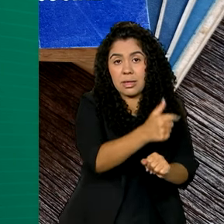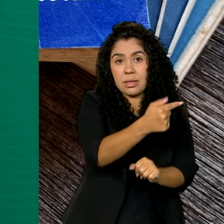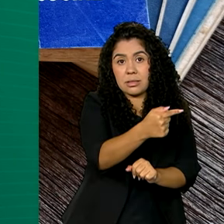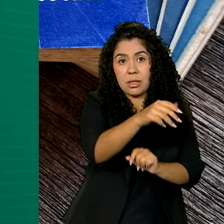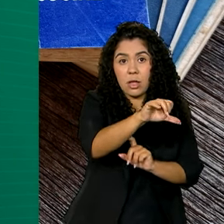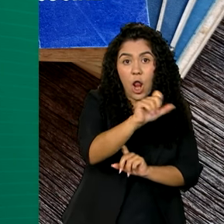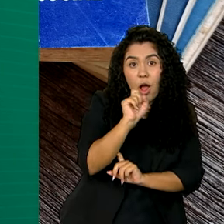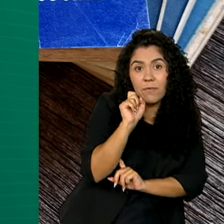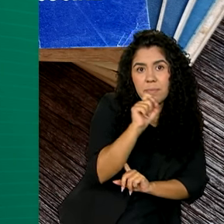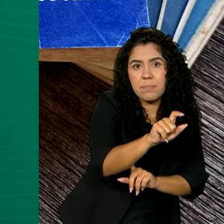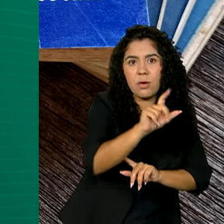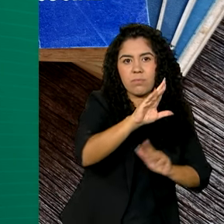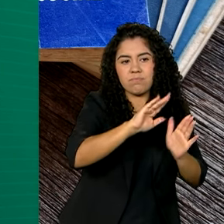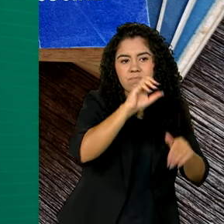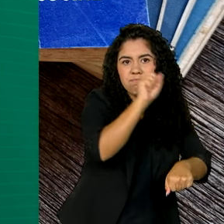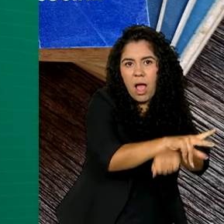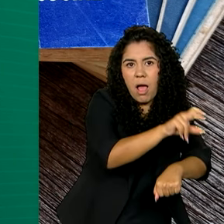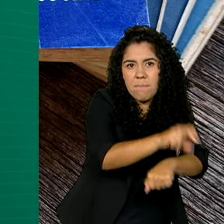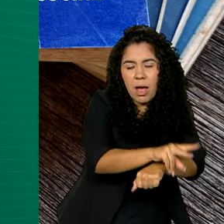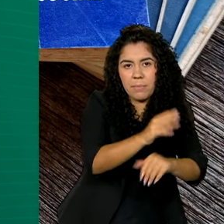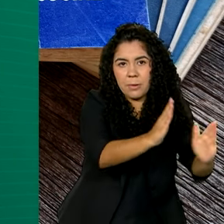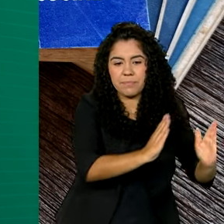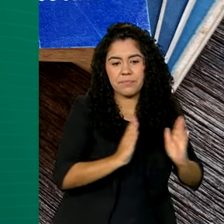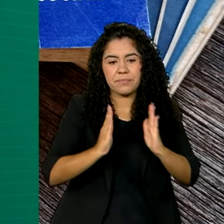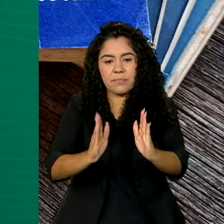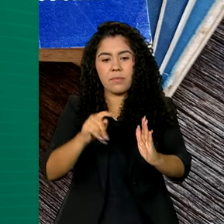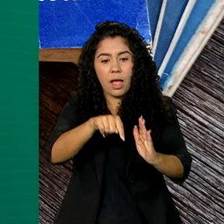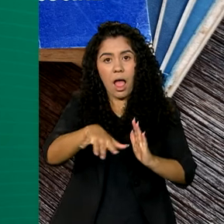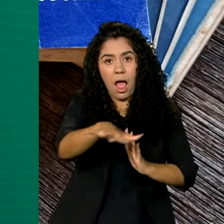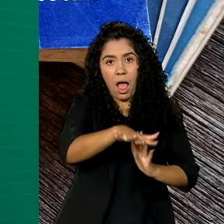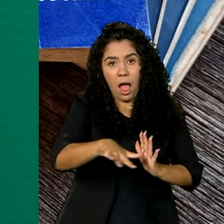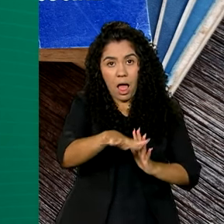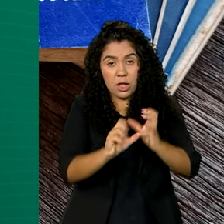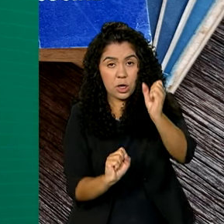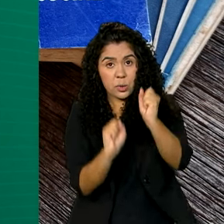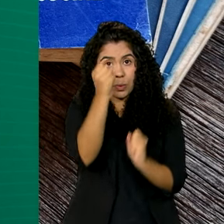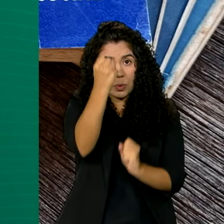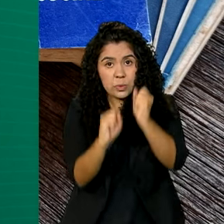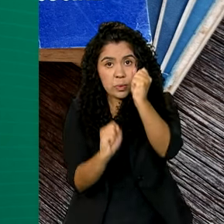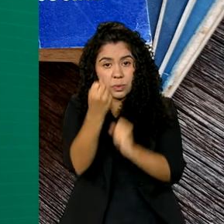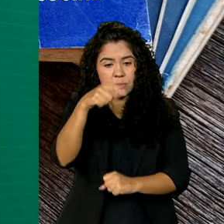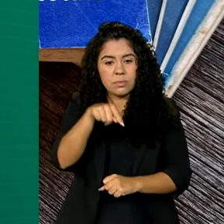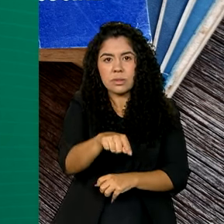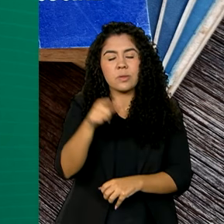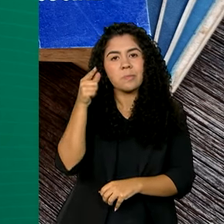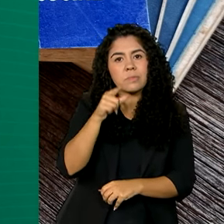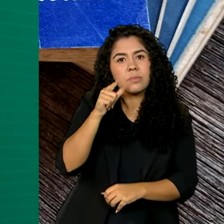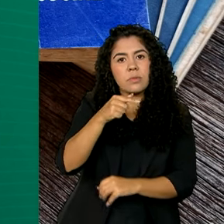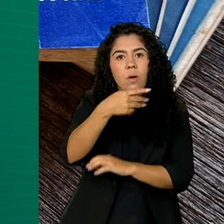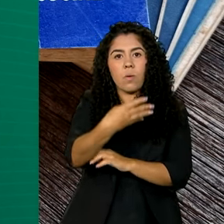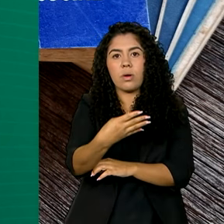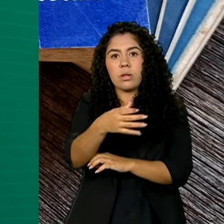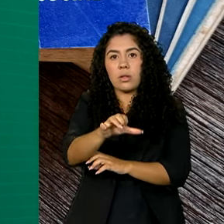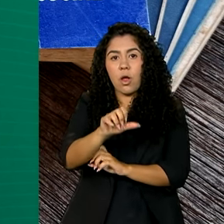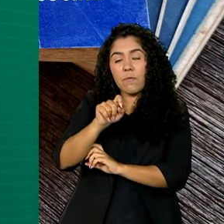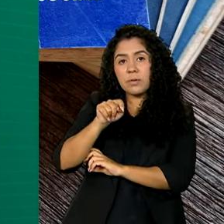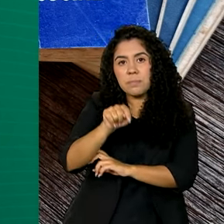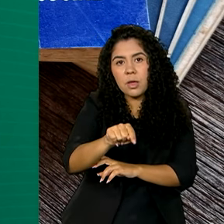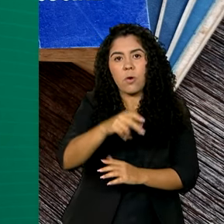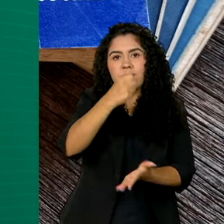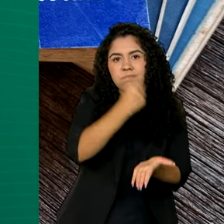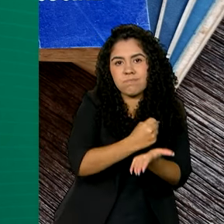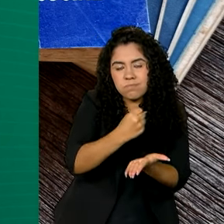novos postos formais. Em seguida vem a indústria, com geração de 49 mil postos de trabalho,